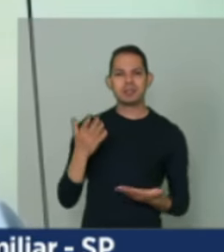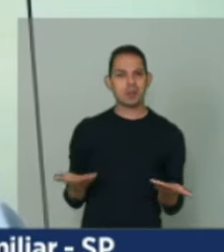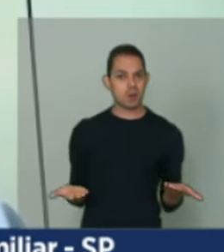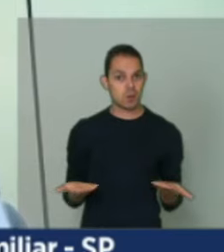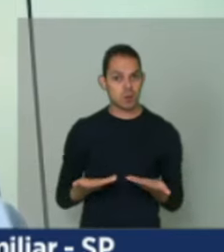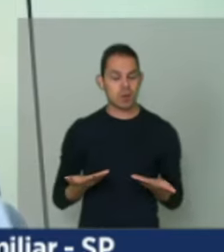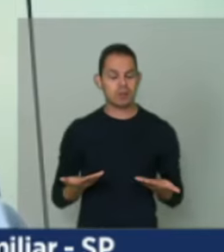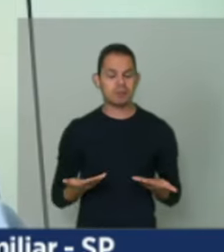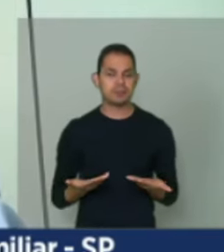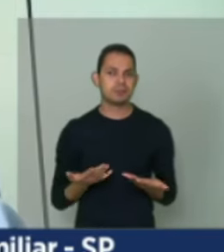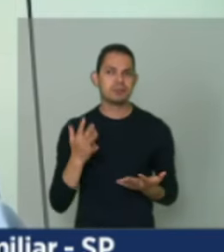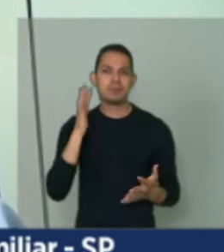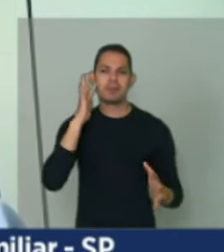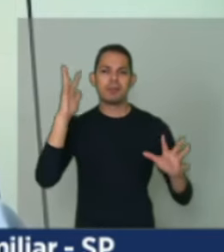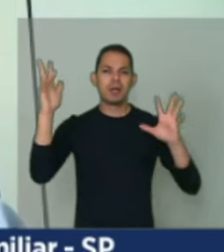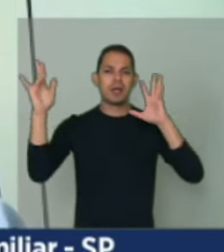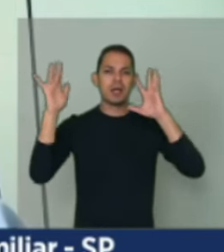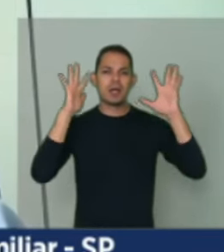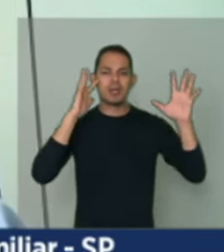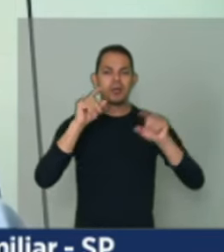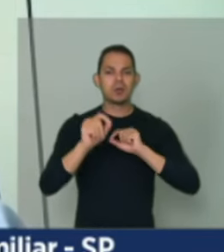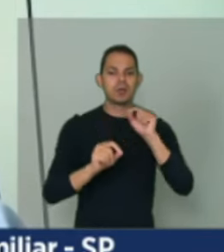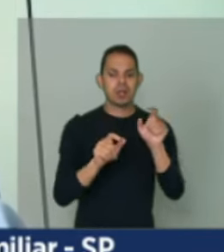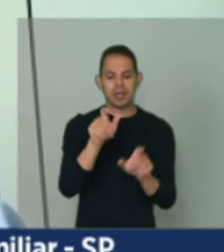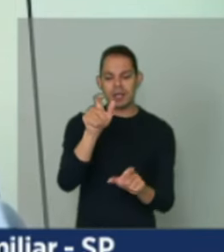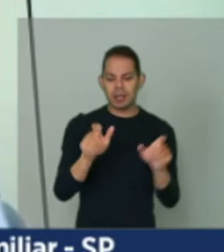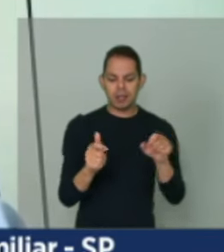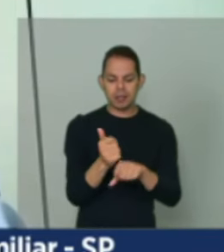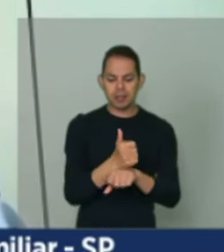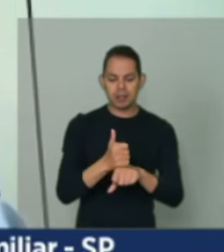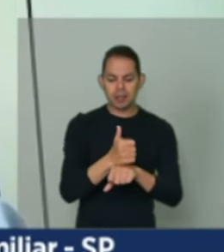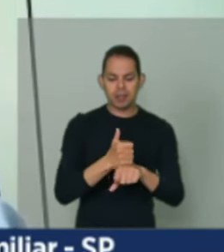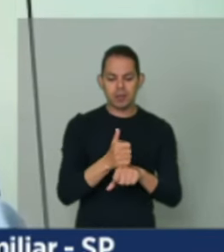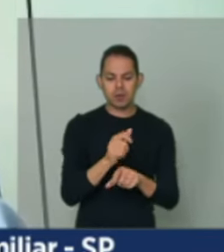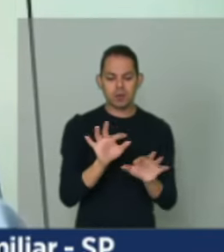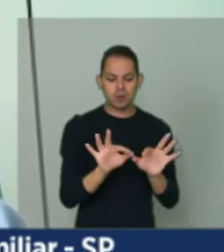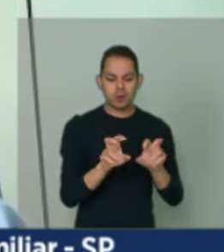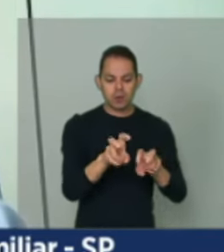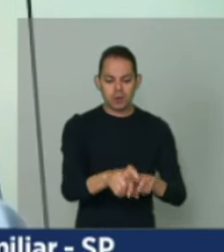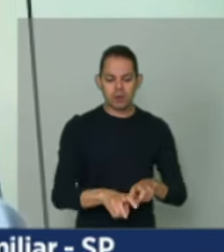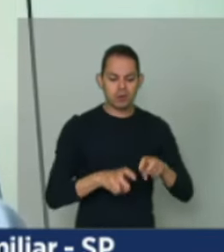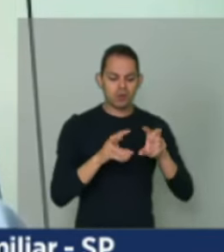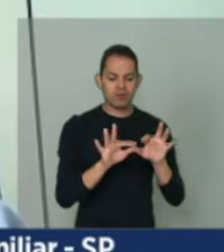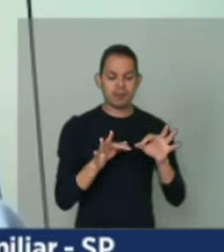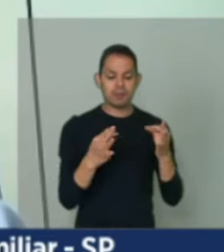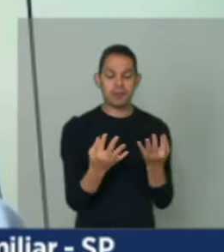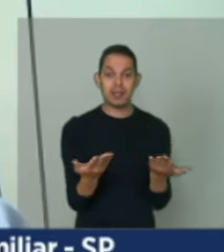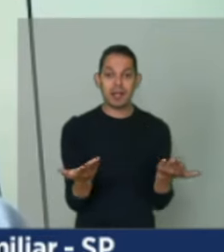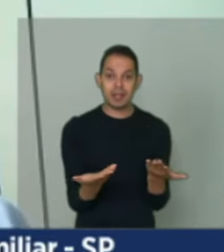se não fosse o nosso agricultor familiar diante dessa pandemia.